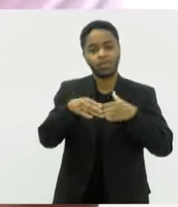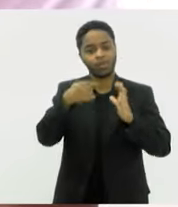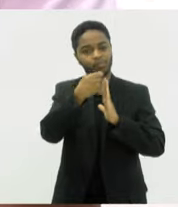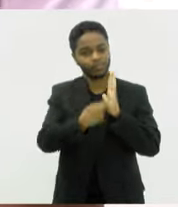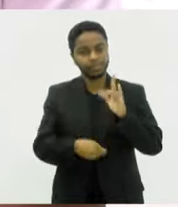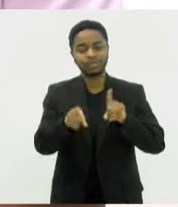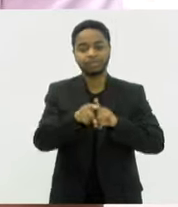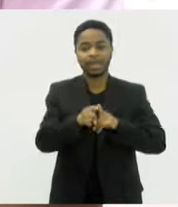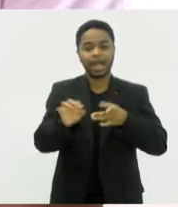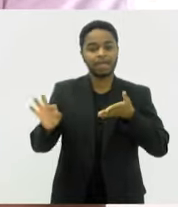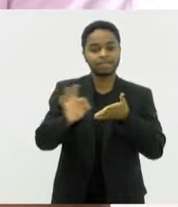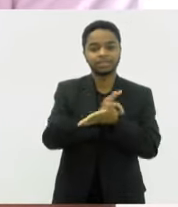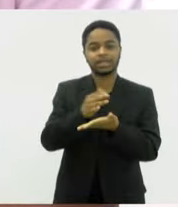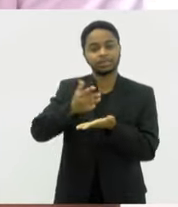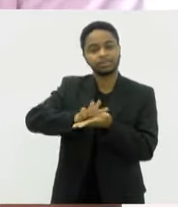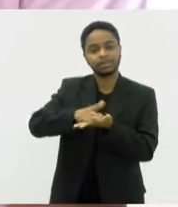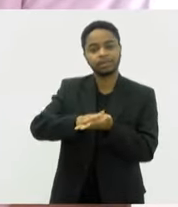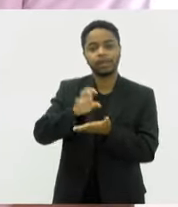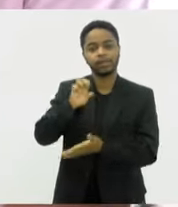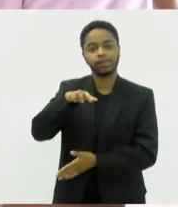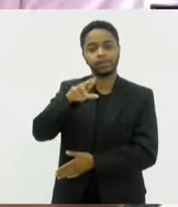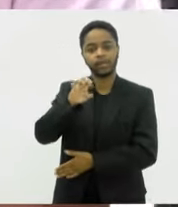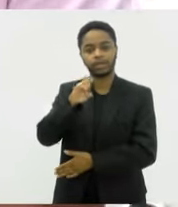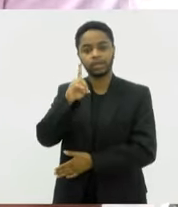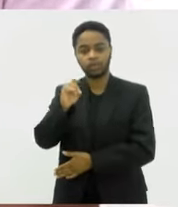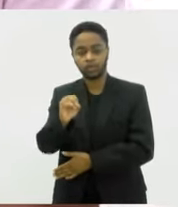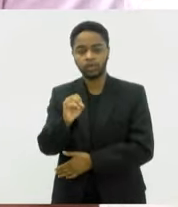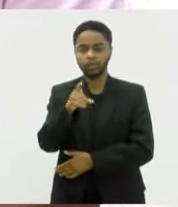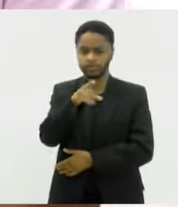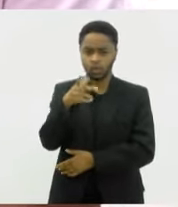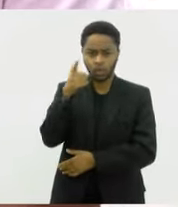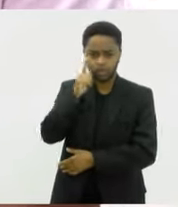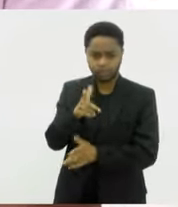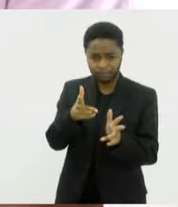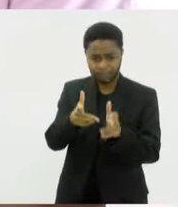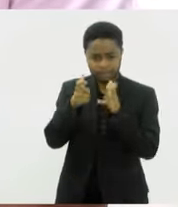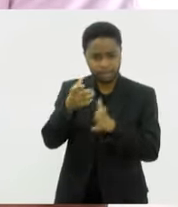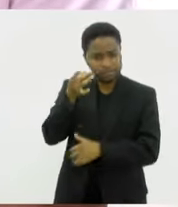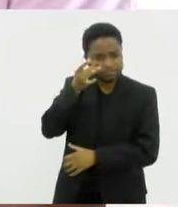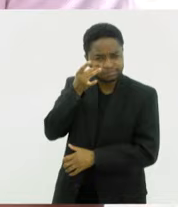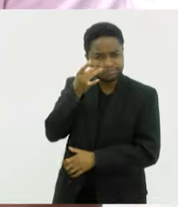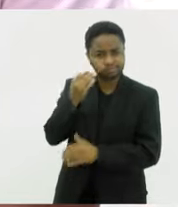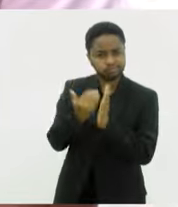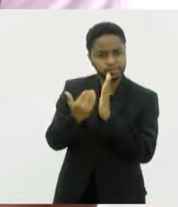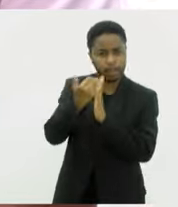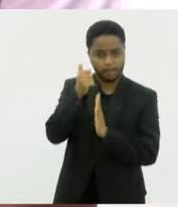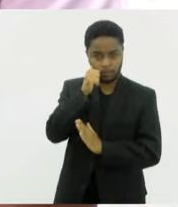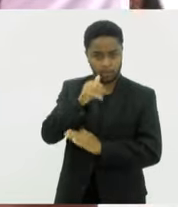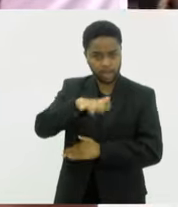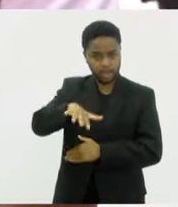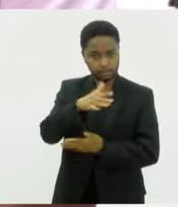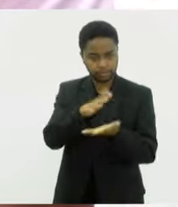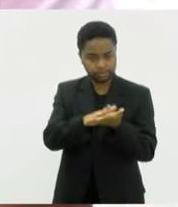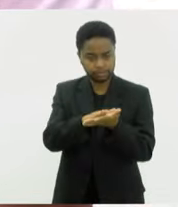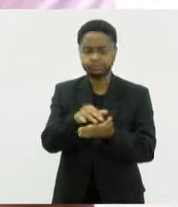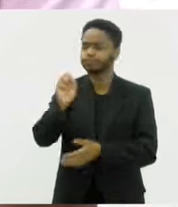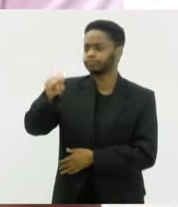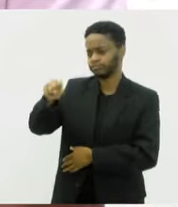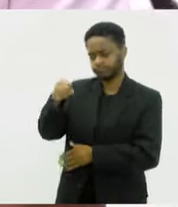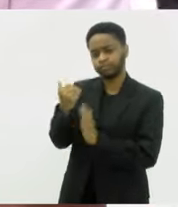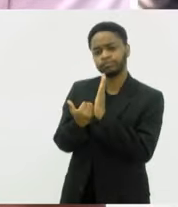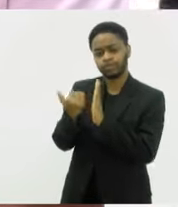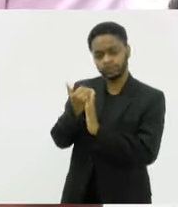samba-enredo. Você consegue enxergar essa presença mais forte das mulheres no samba? Muito, muitíssimo! É, no samba em